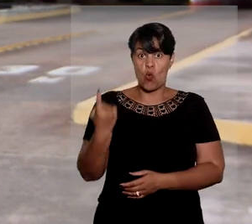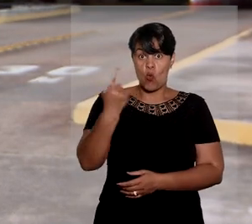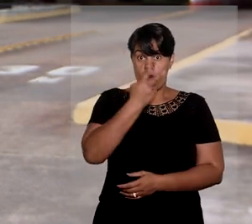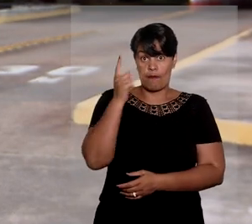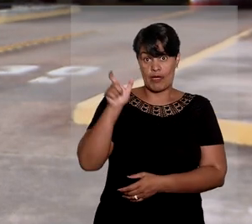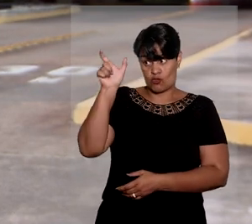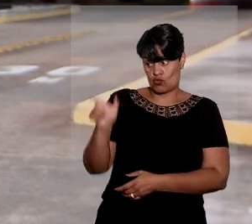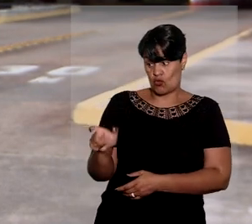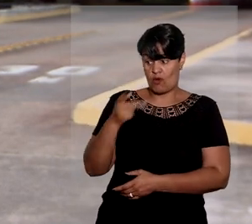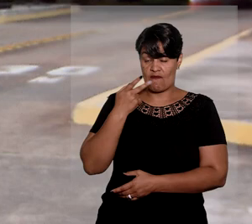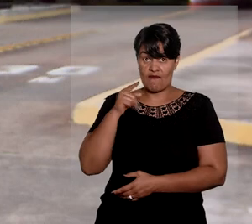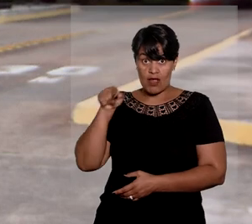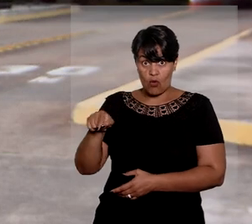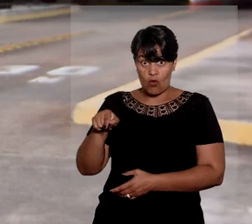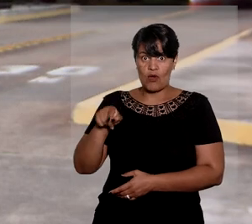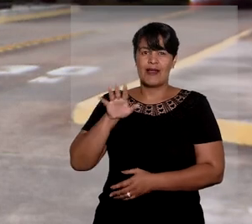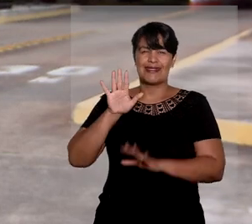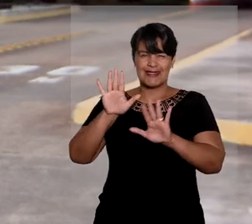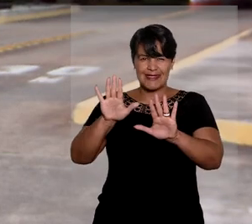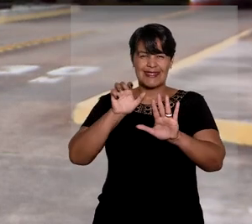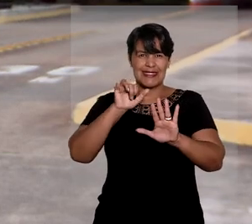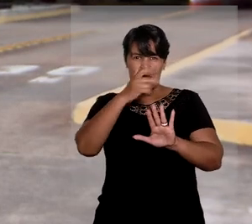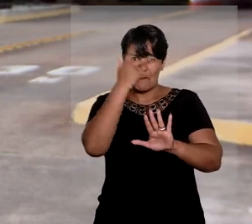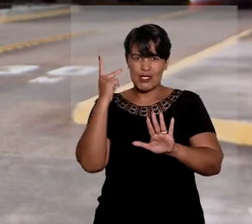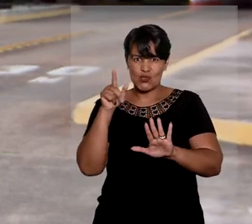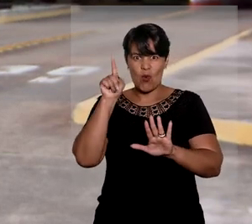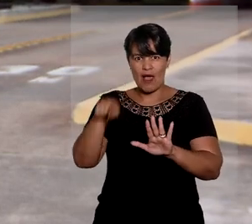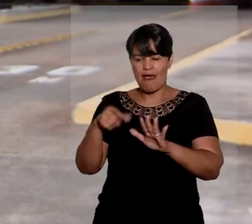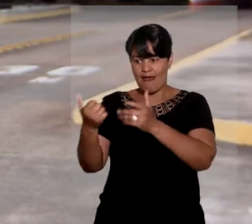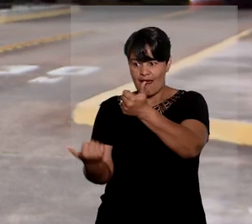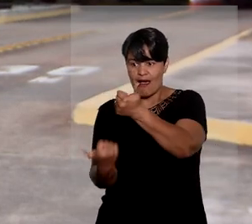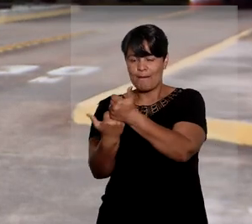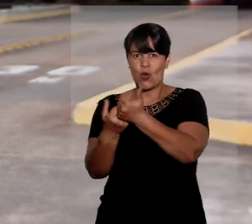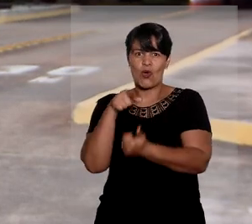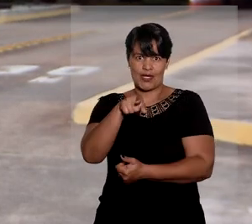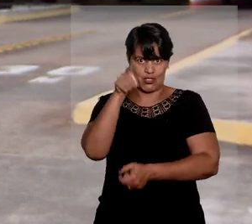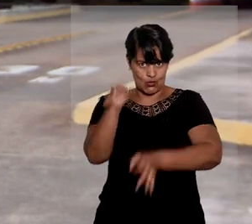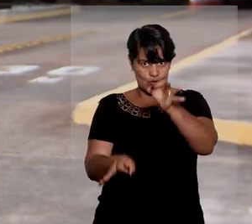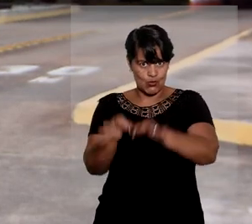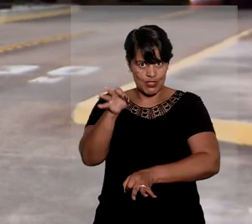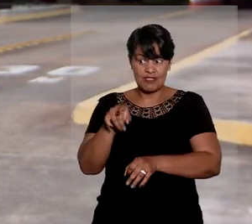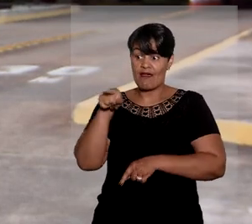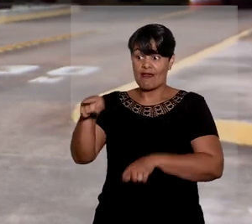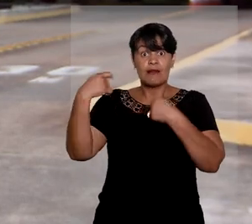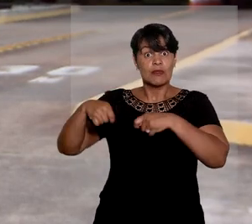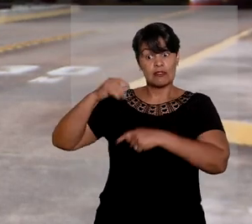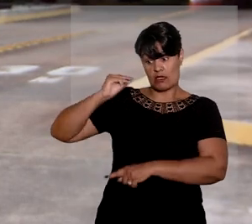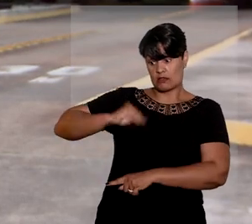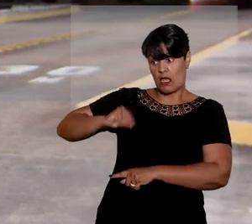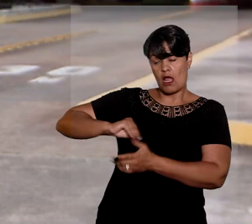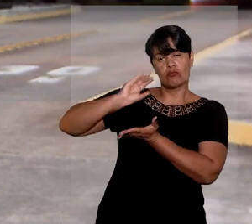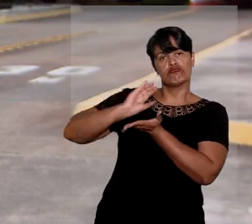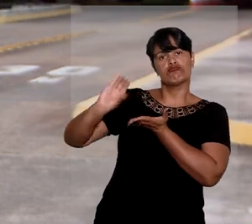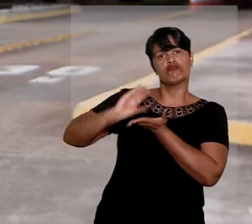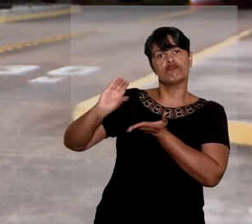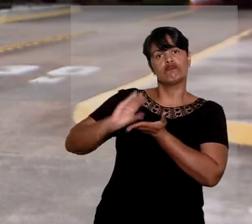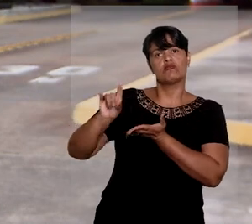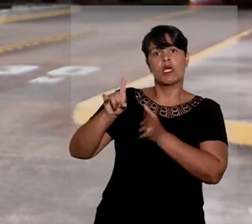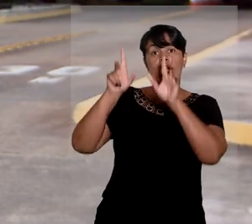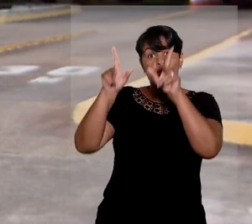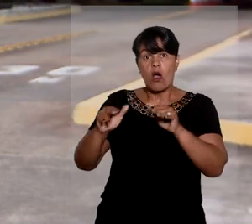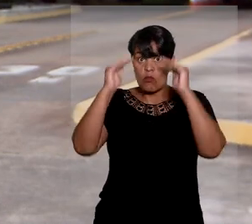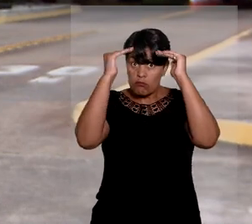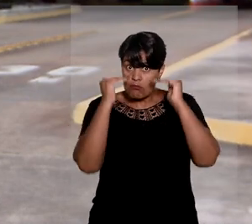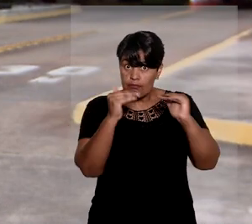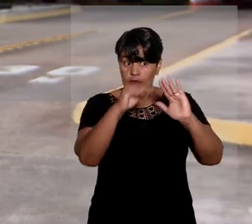coisas, que o depositário particular, por ser um auxiliar da Justiça, deveria ser remunerado mediante as regras da tabela de